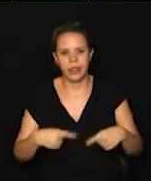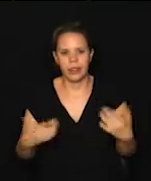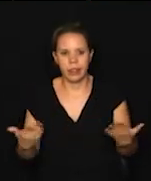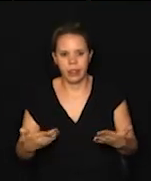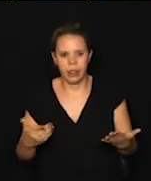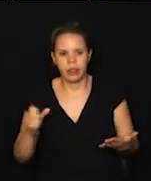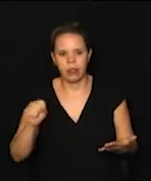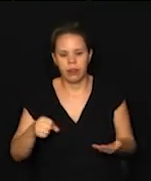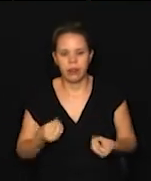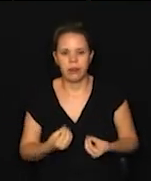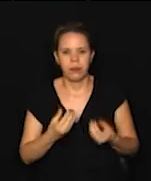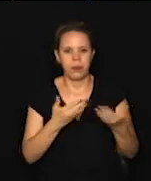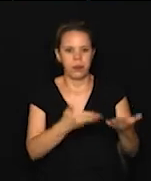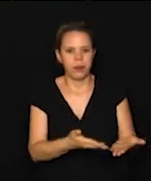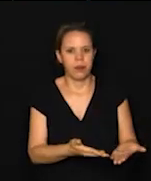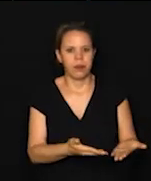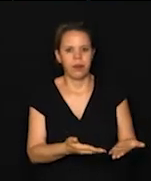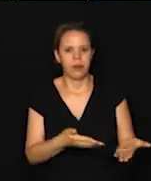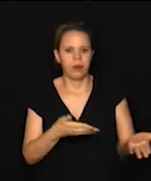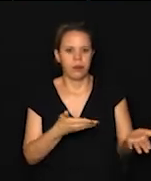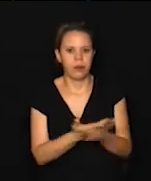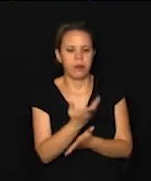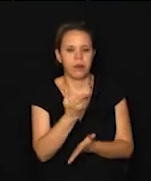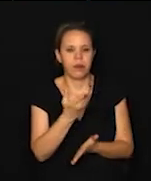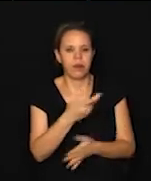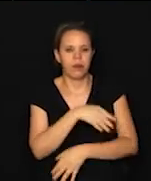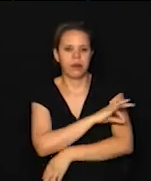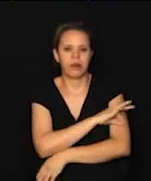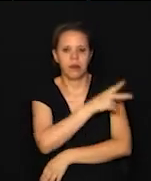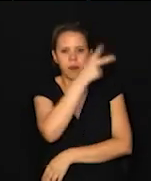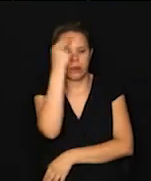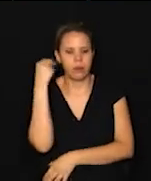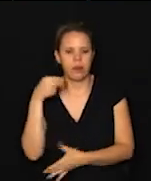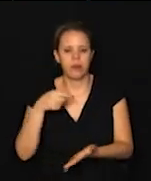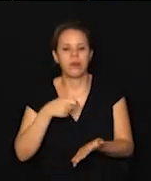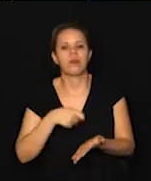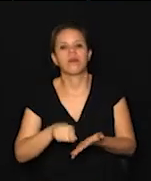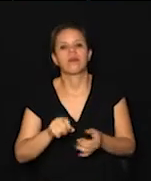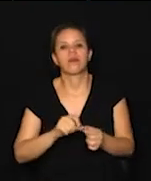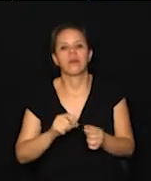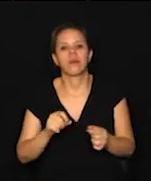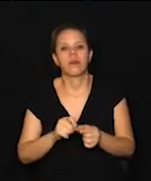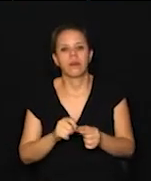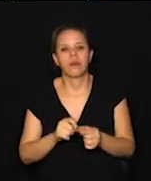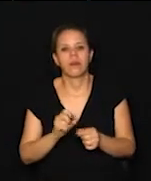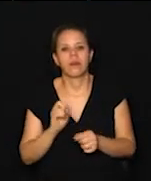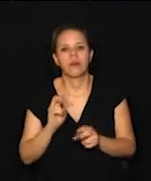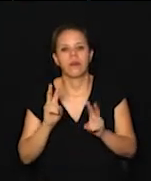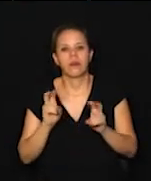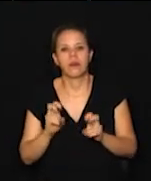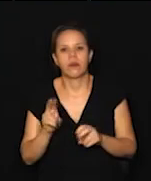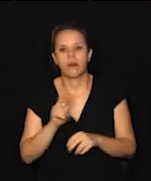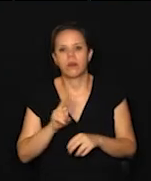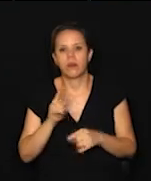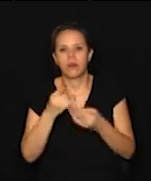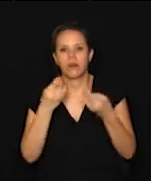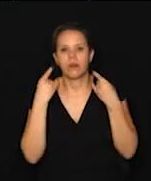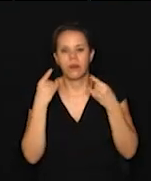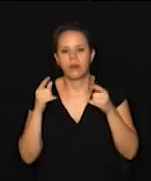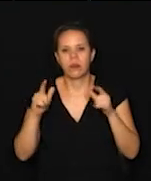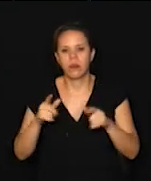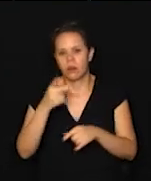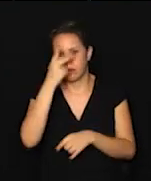vai ser encaminhado para a sanção do prefeito, o que trata justamente da dispensa do uso da máscara